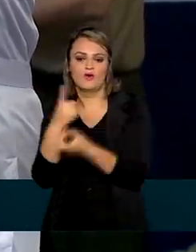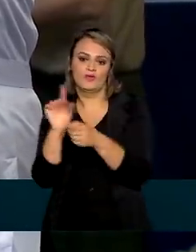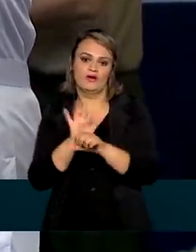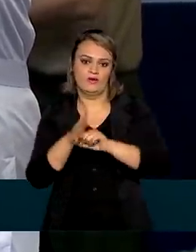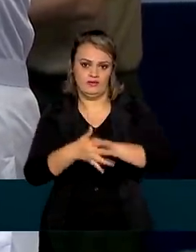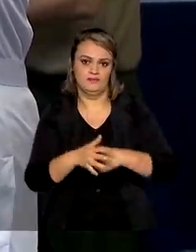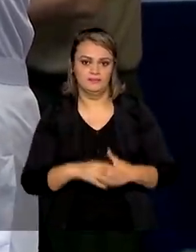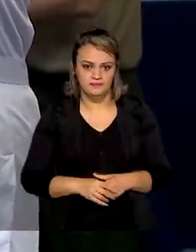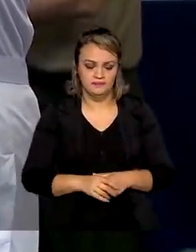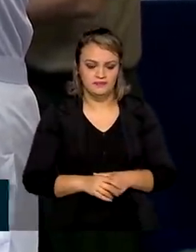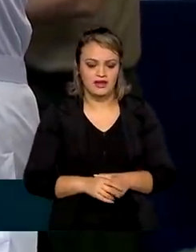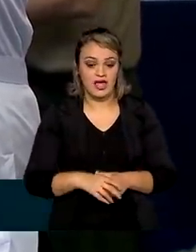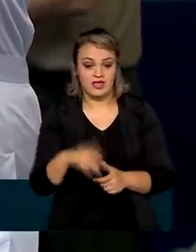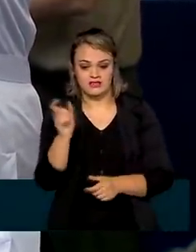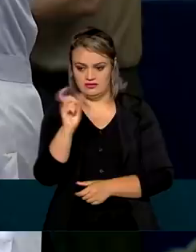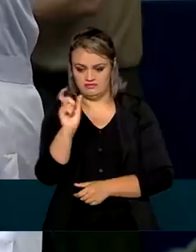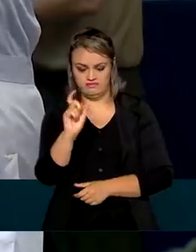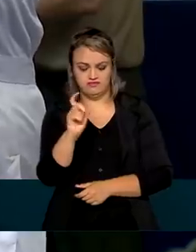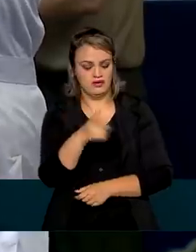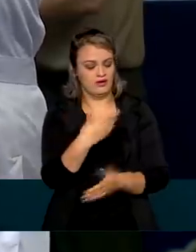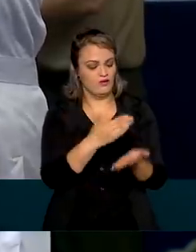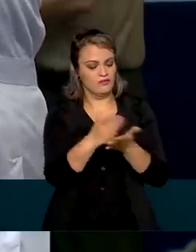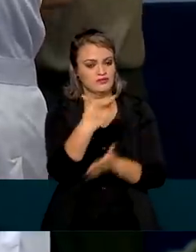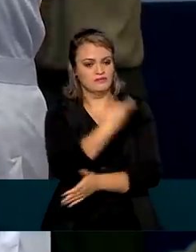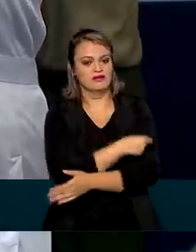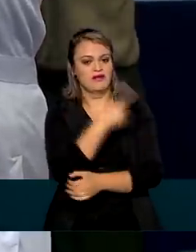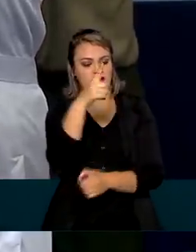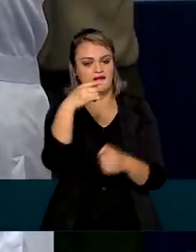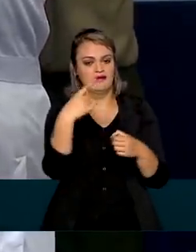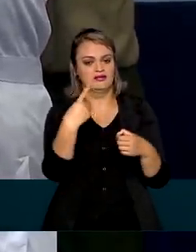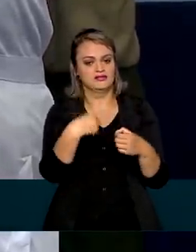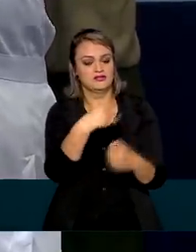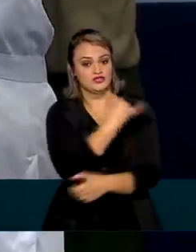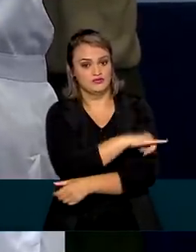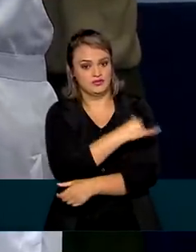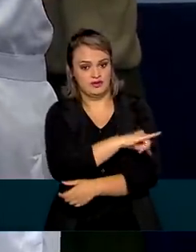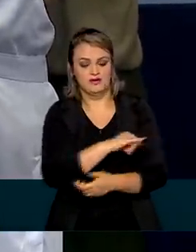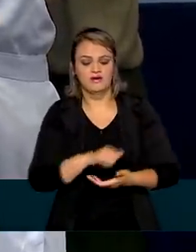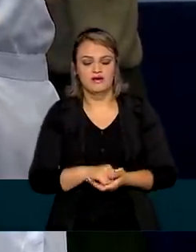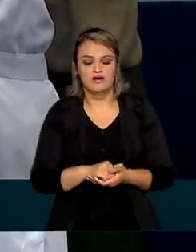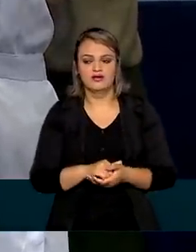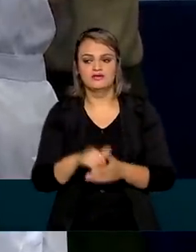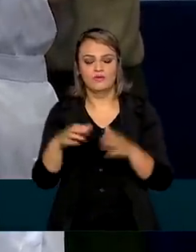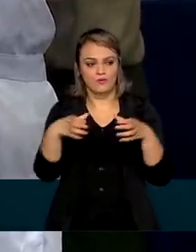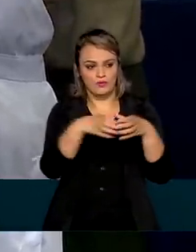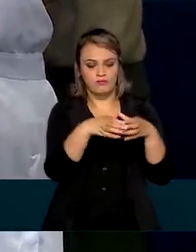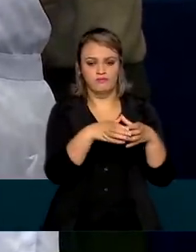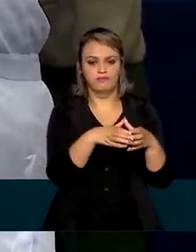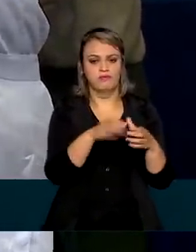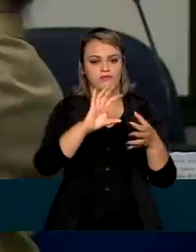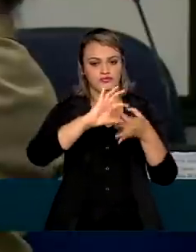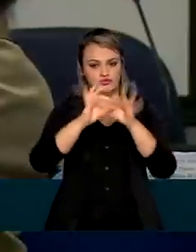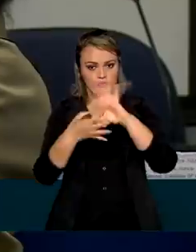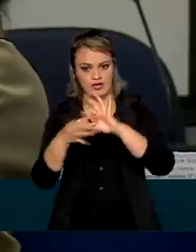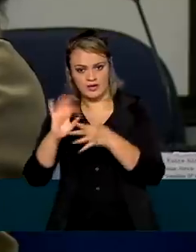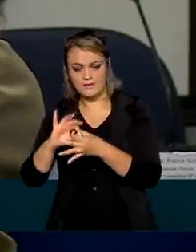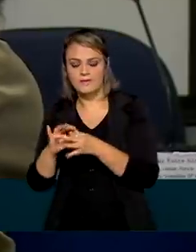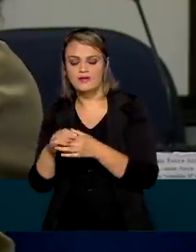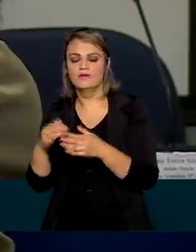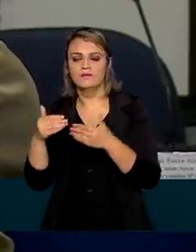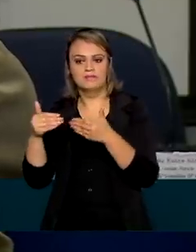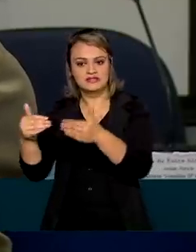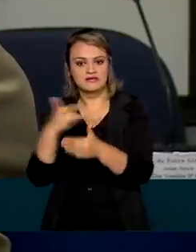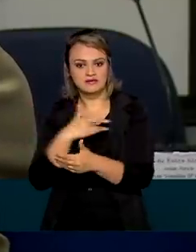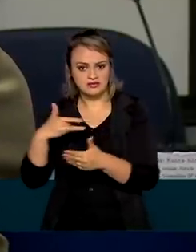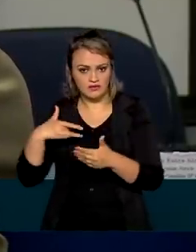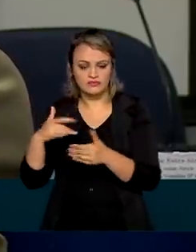-19. As doses começaram a ser aplicadas no Rio de Janeiro. A ação envolveu os comitês olímpicos e paralímpicos e os ministérios